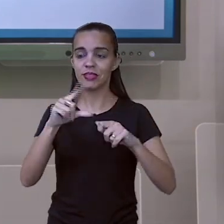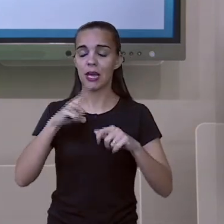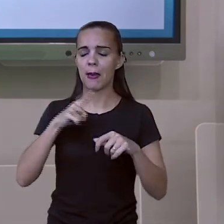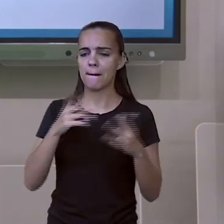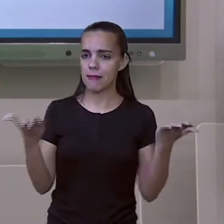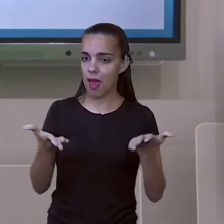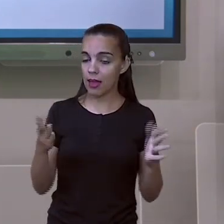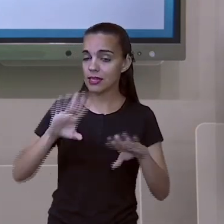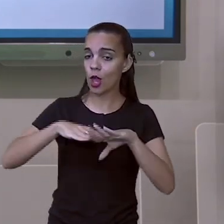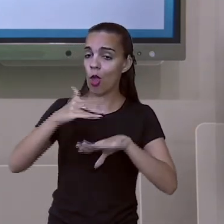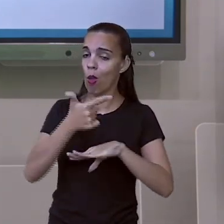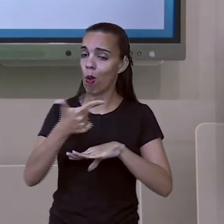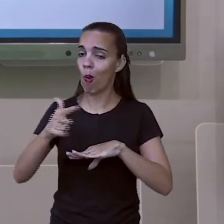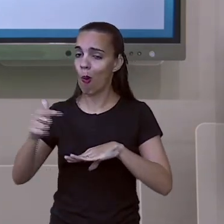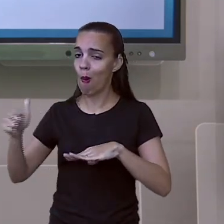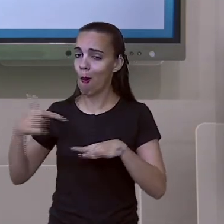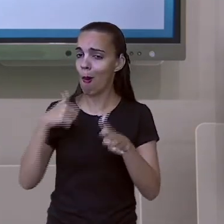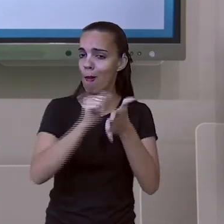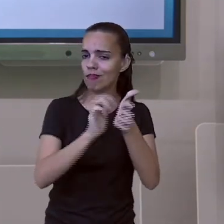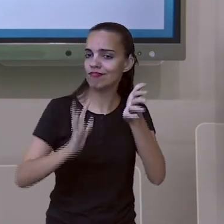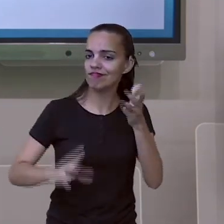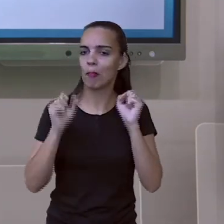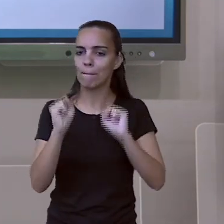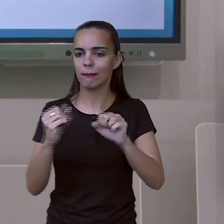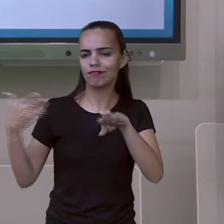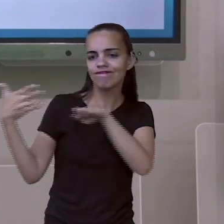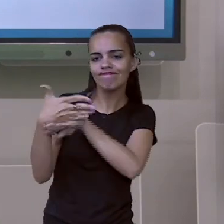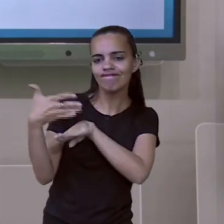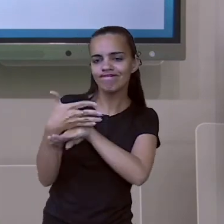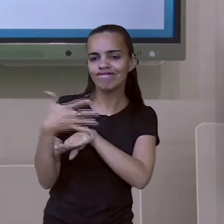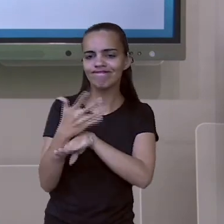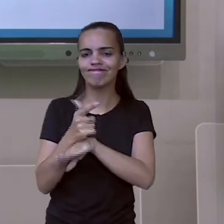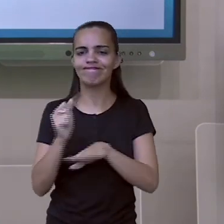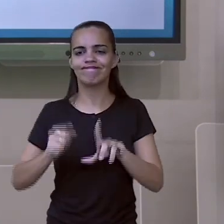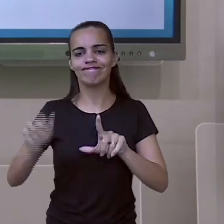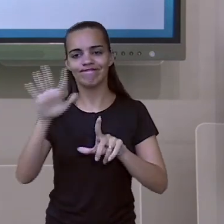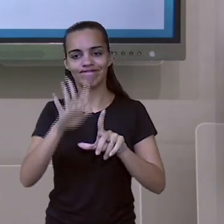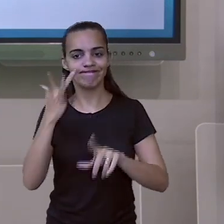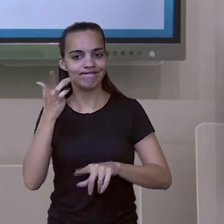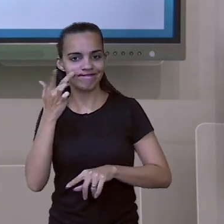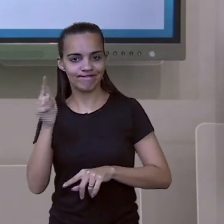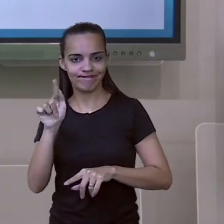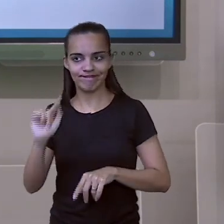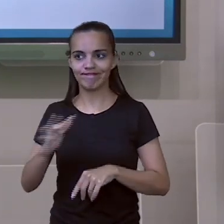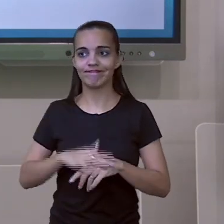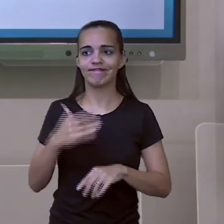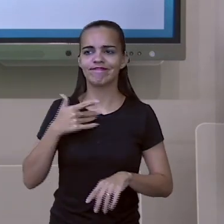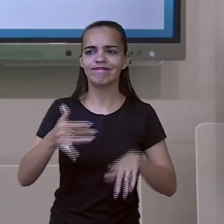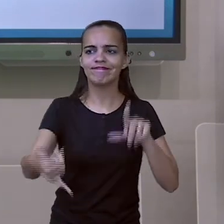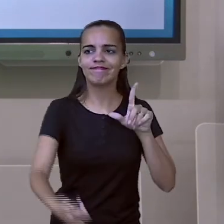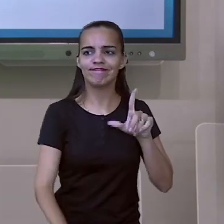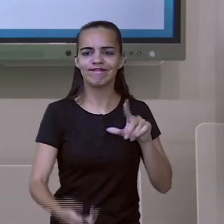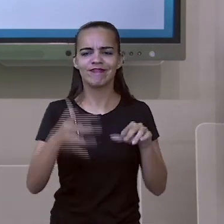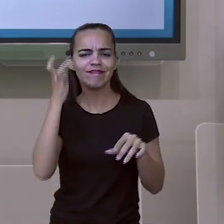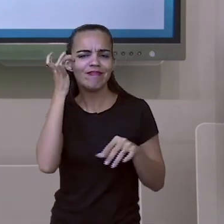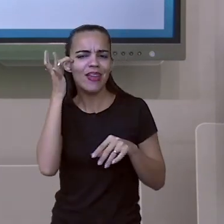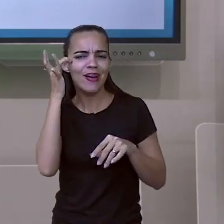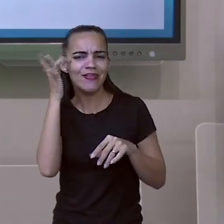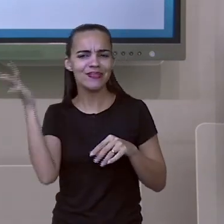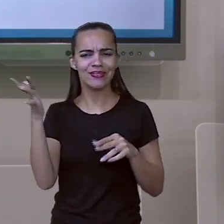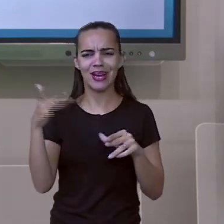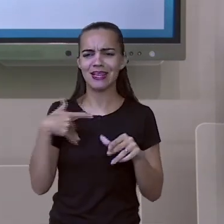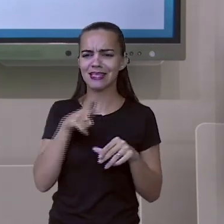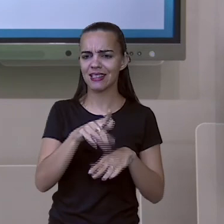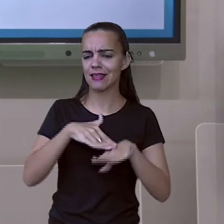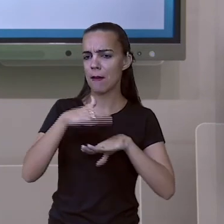atividades, basta você acessar a plataforma de educação continuada da SMEDGV para facilitar ainda mais,